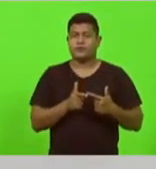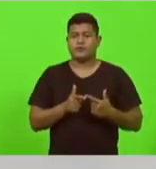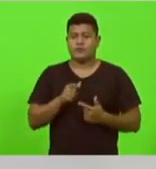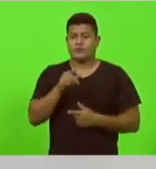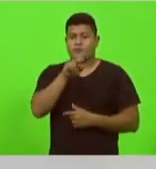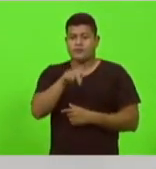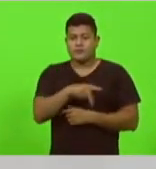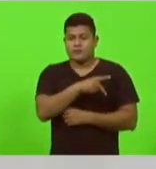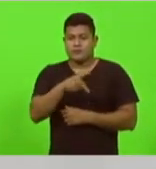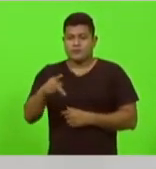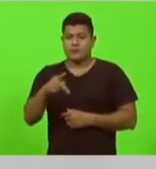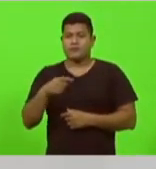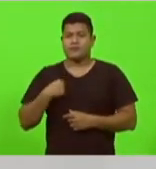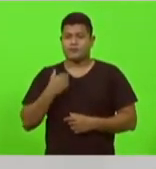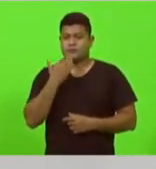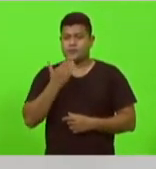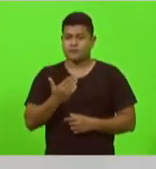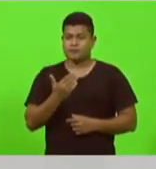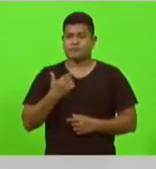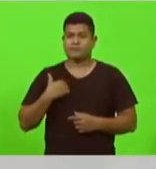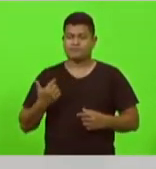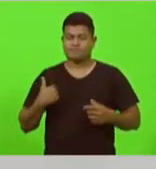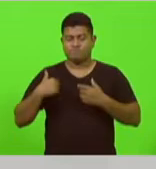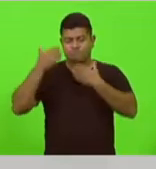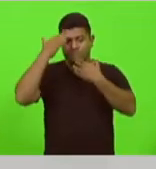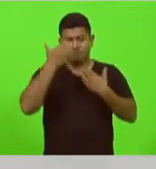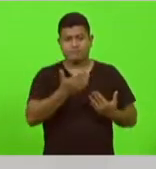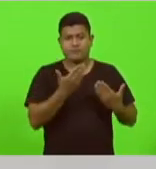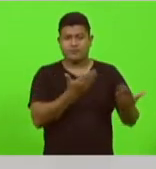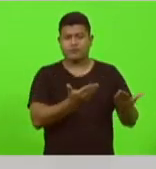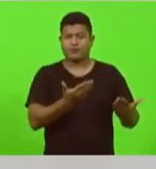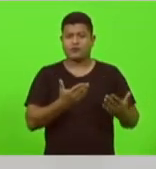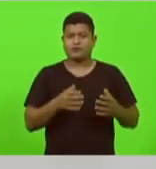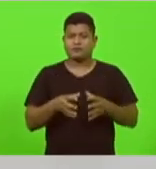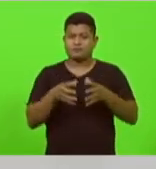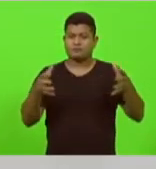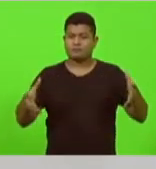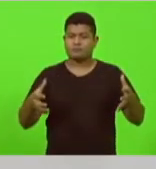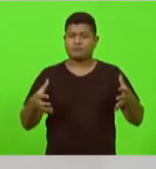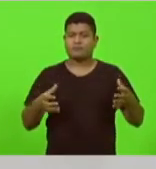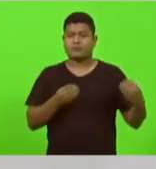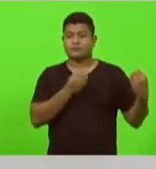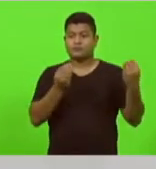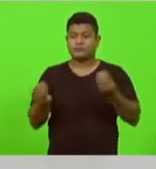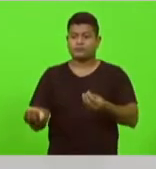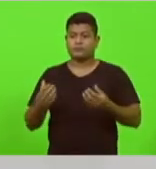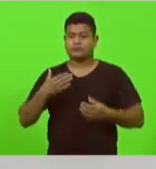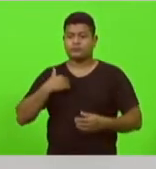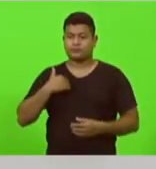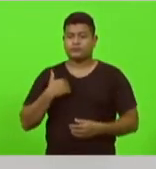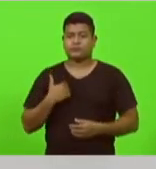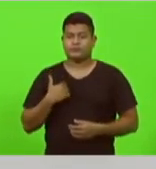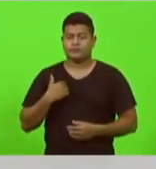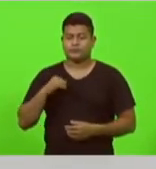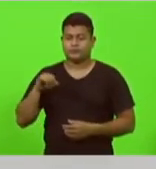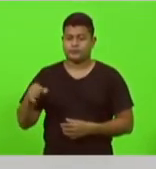pela grandeza, a generosidade por oferecer esta oportunidade para mim.